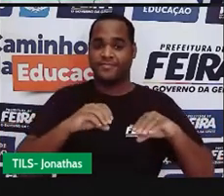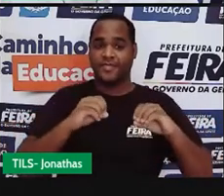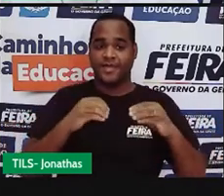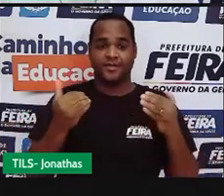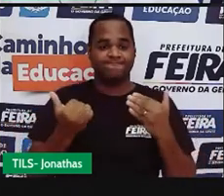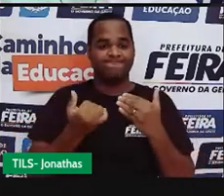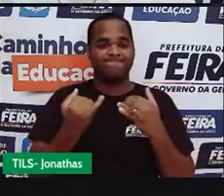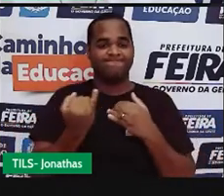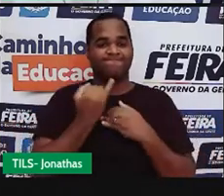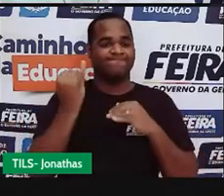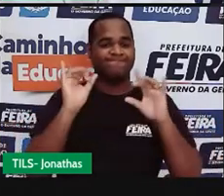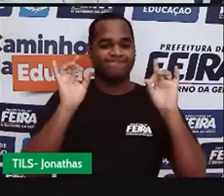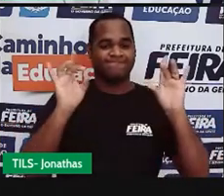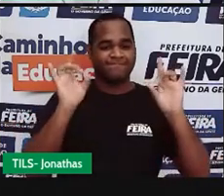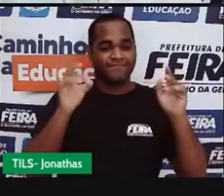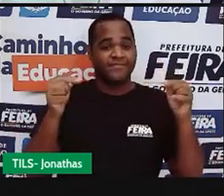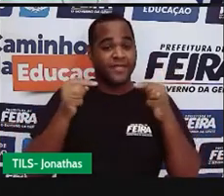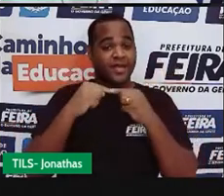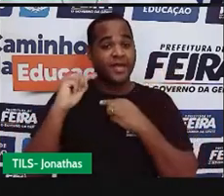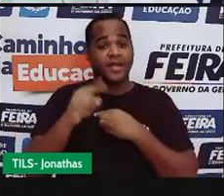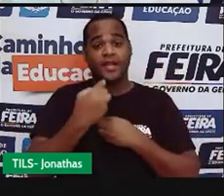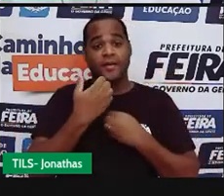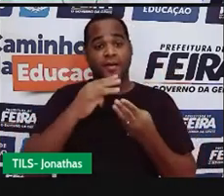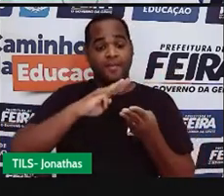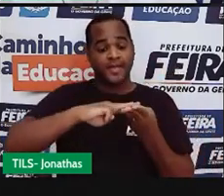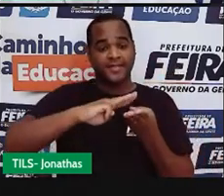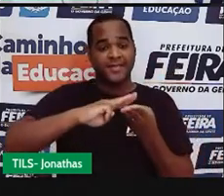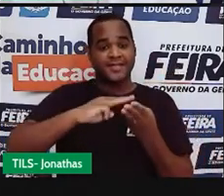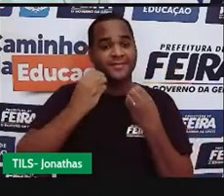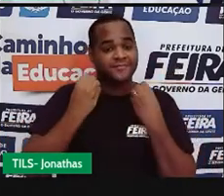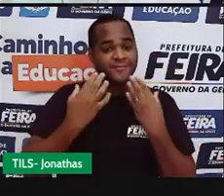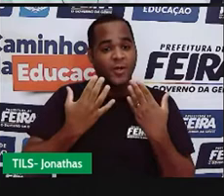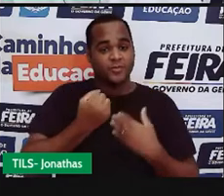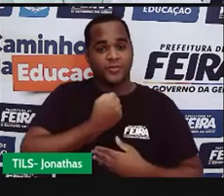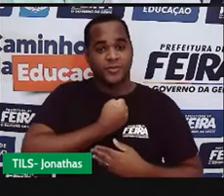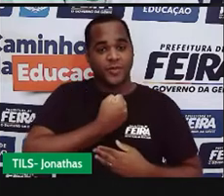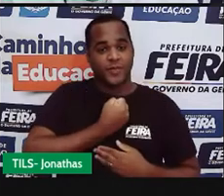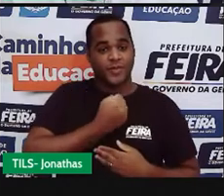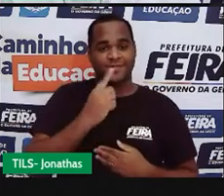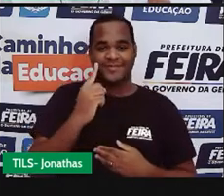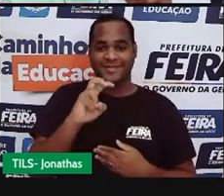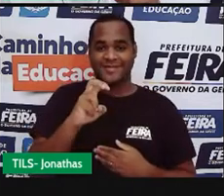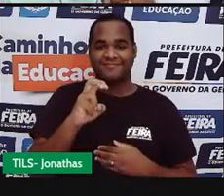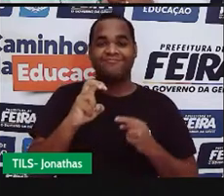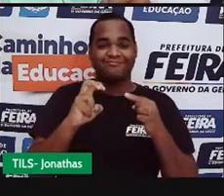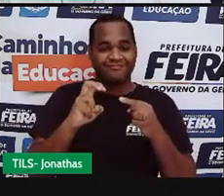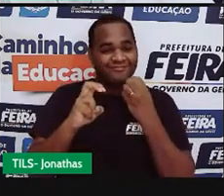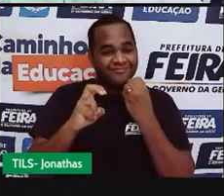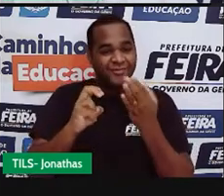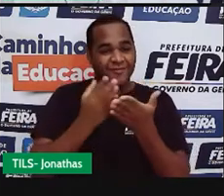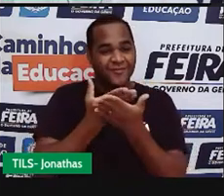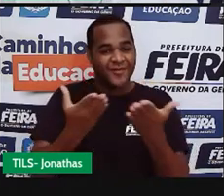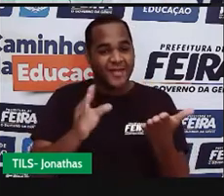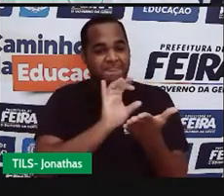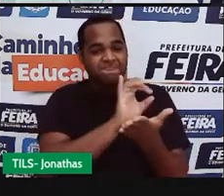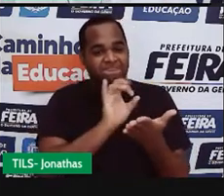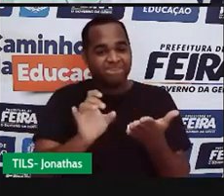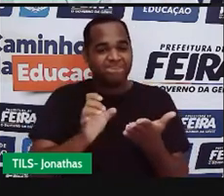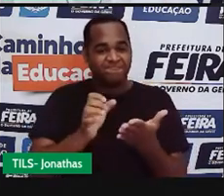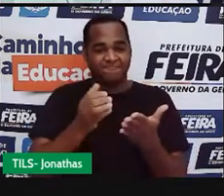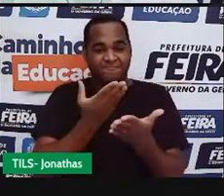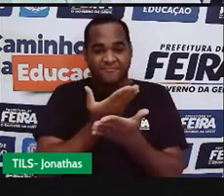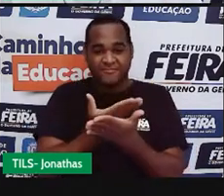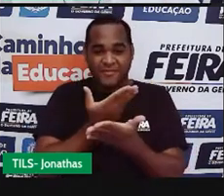show, a nossa aula de matemática de número 15, para você estudante,